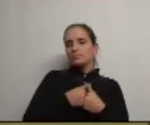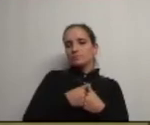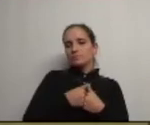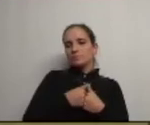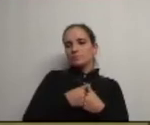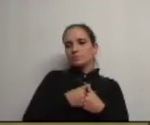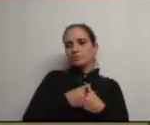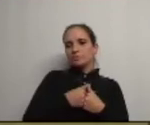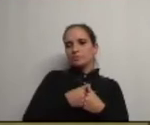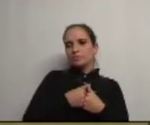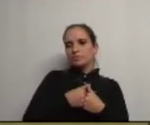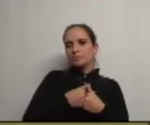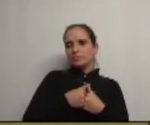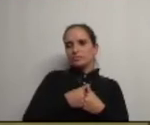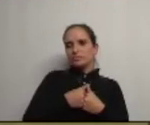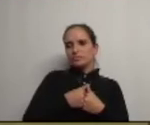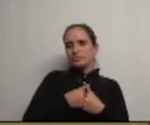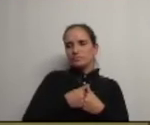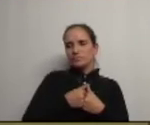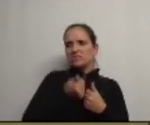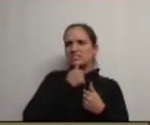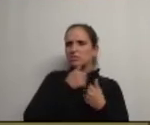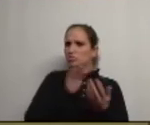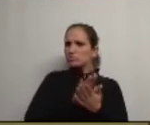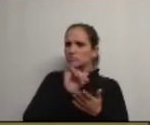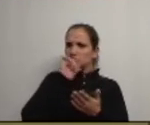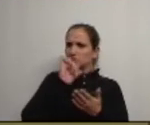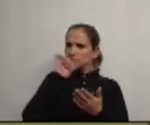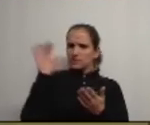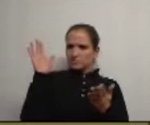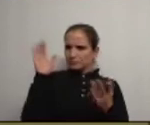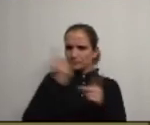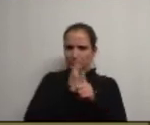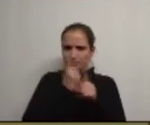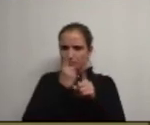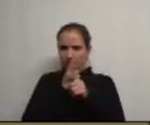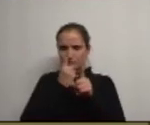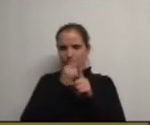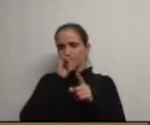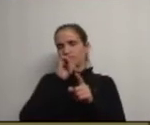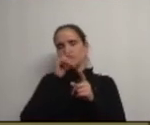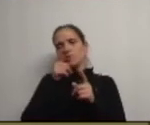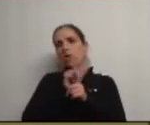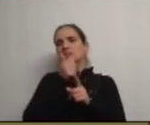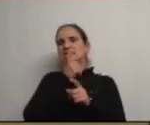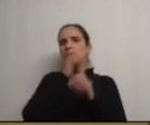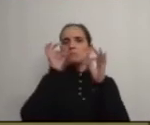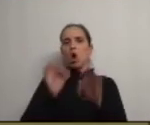nem não tudo está não está tudo decidido há muitas coisas em aberto neste modelo mas